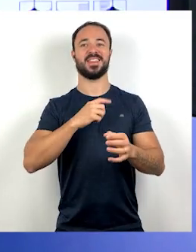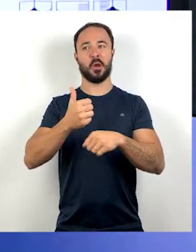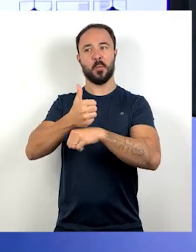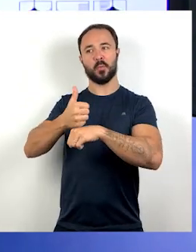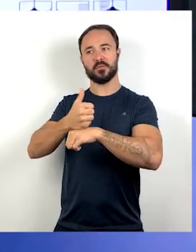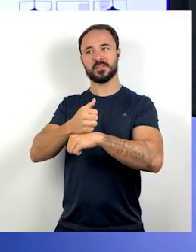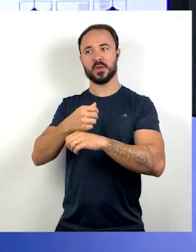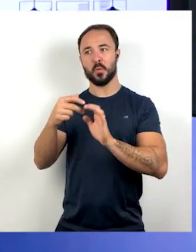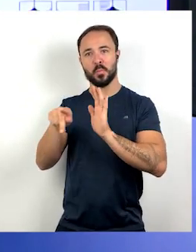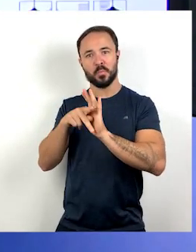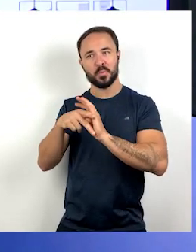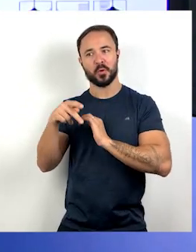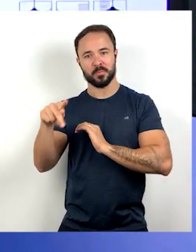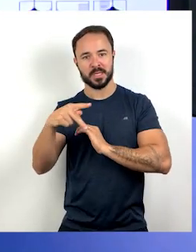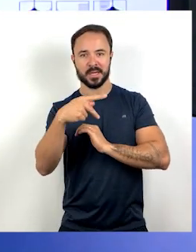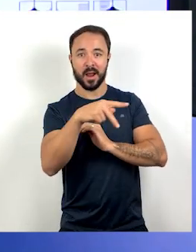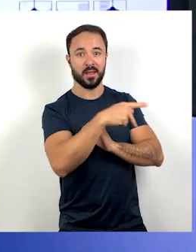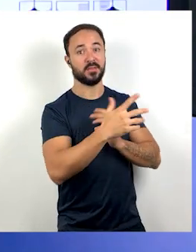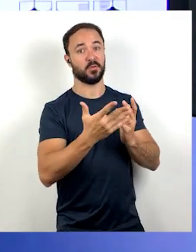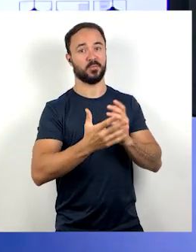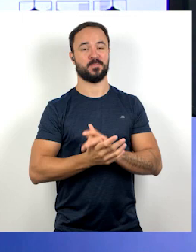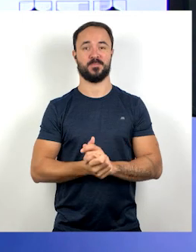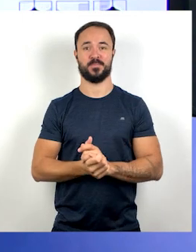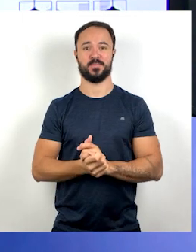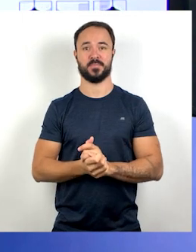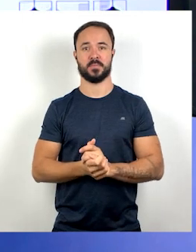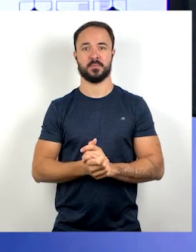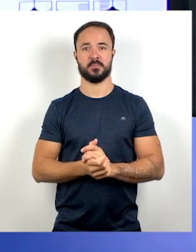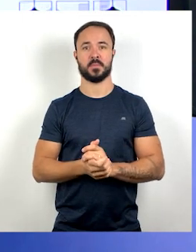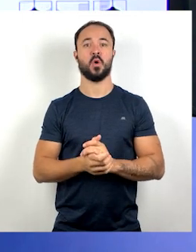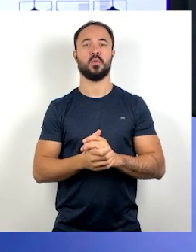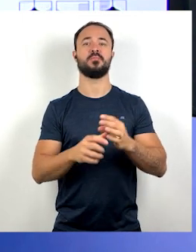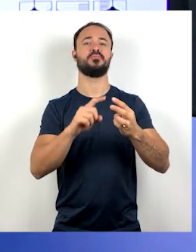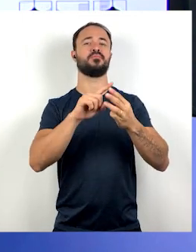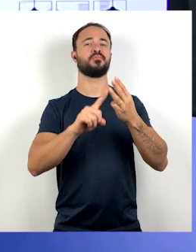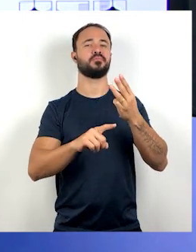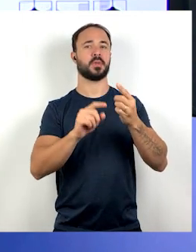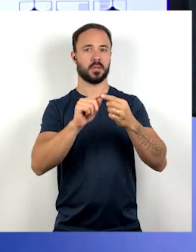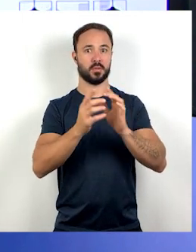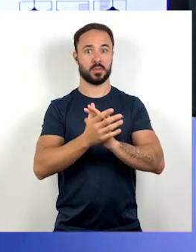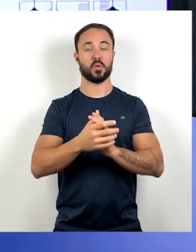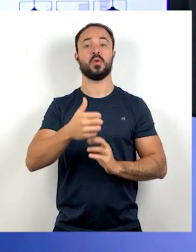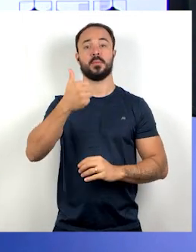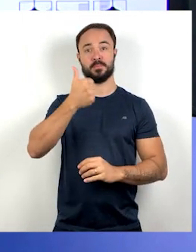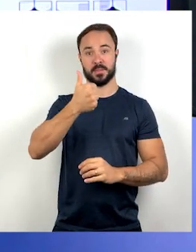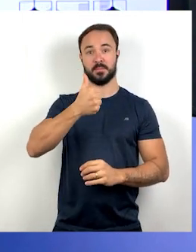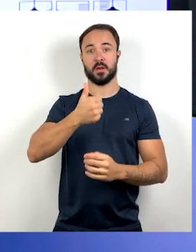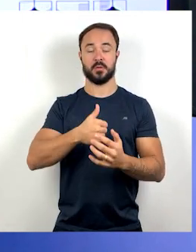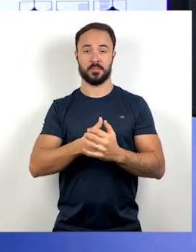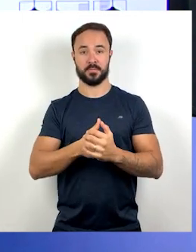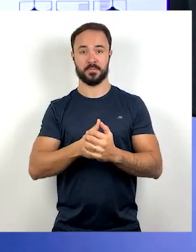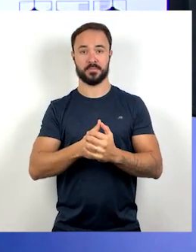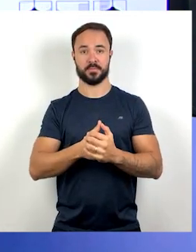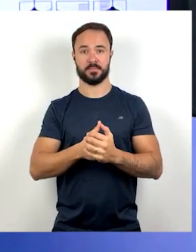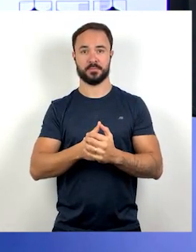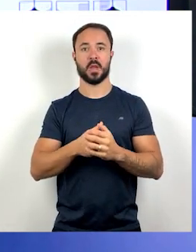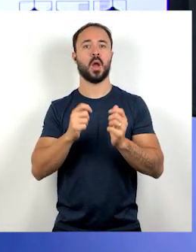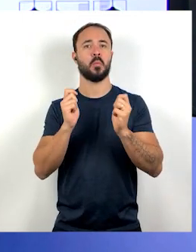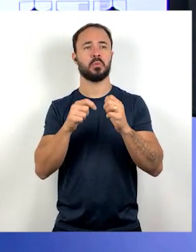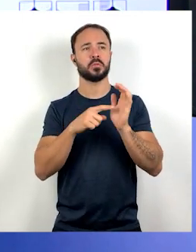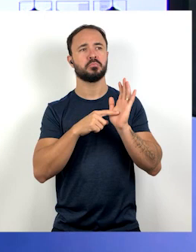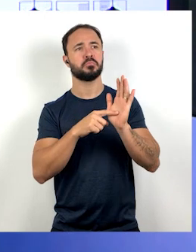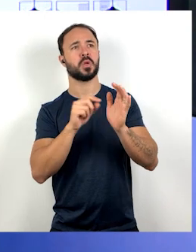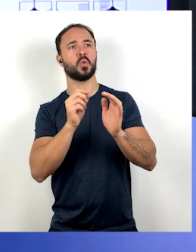O setor primário da economia, que é o primeiro setor, a gente pode destacar o trabalho no campo, né? O trabalho nas